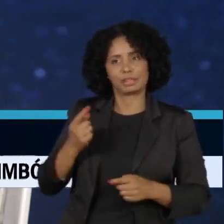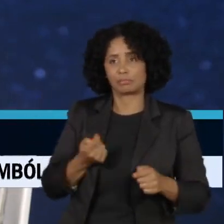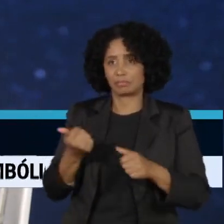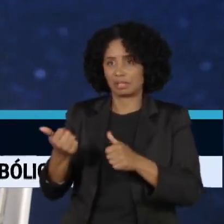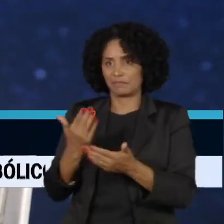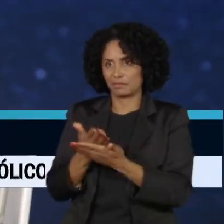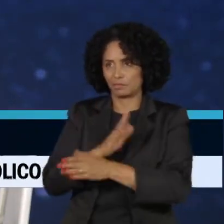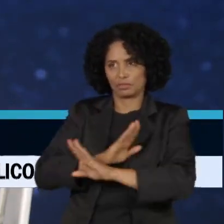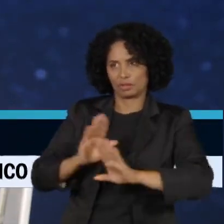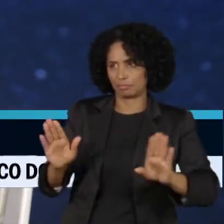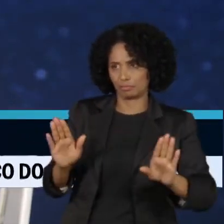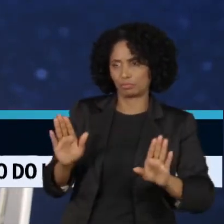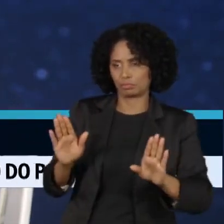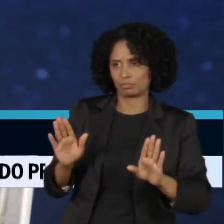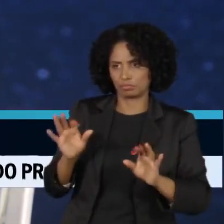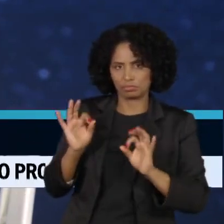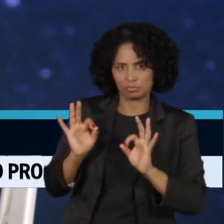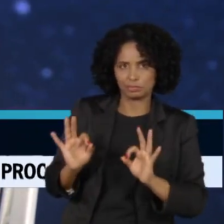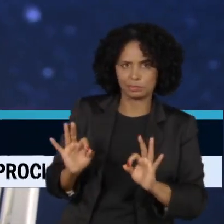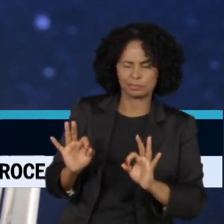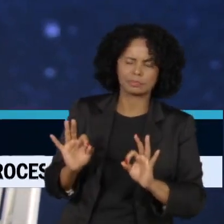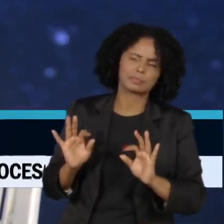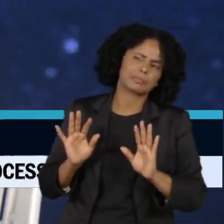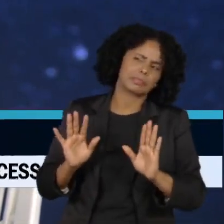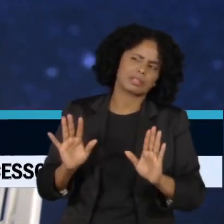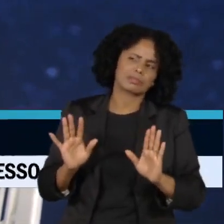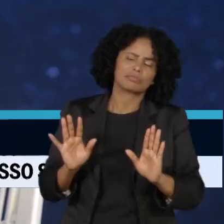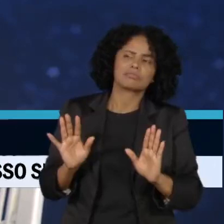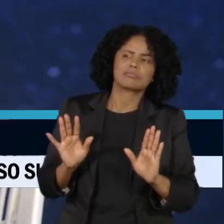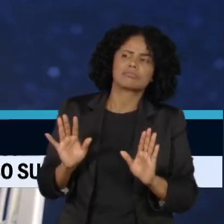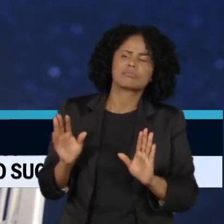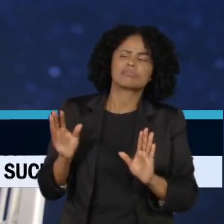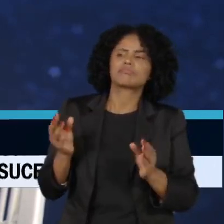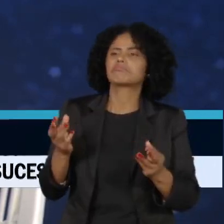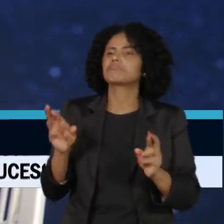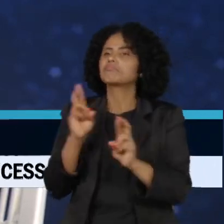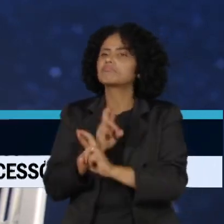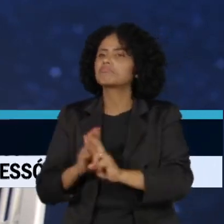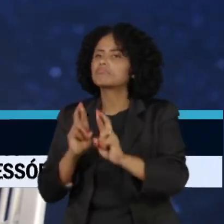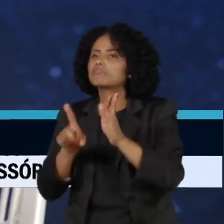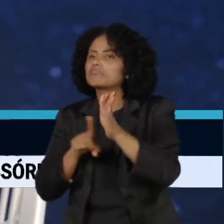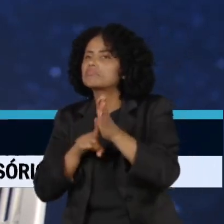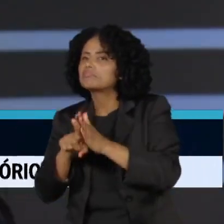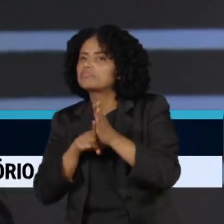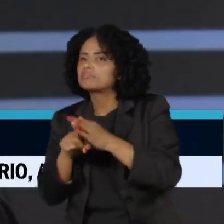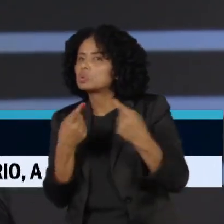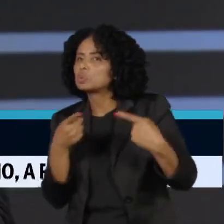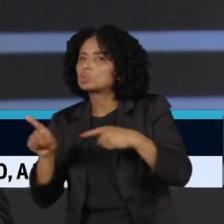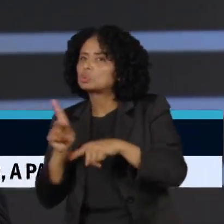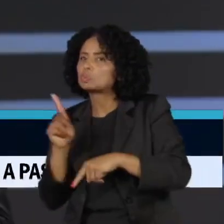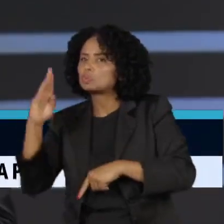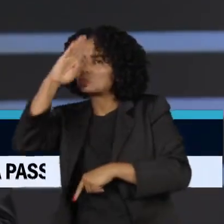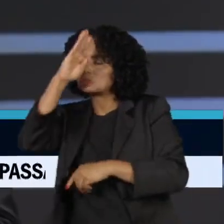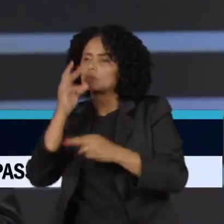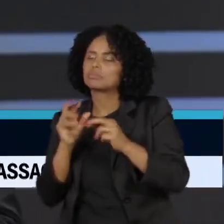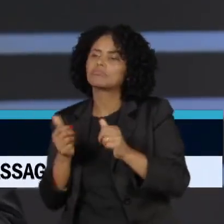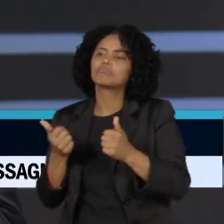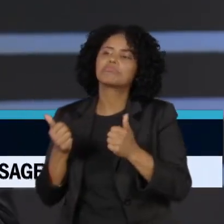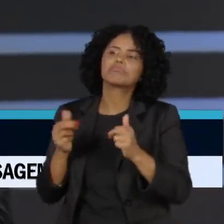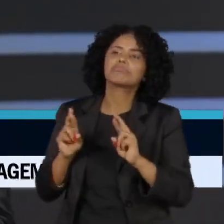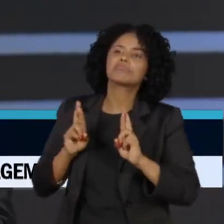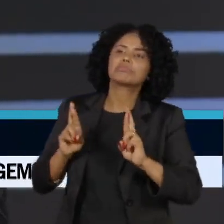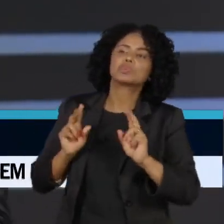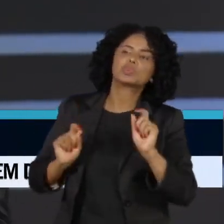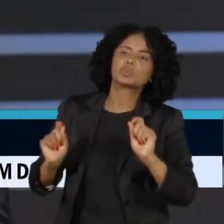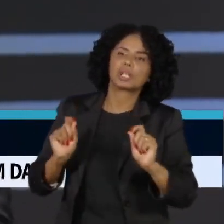após 31 anos. A partir daí, que esperar das investigações que pesam contra ele? Bem, do ponto de vista jurídico, os